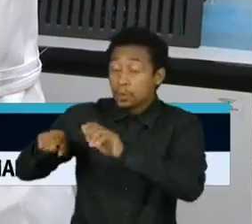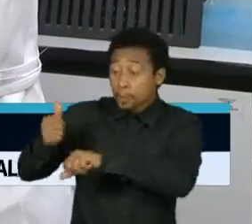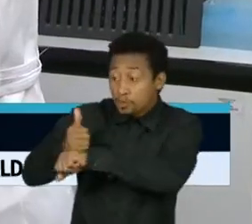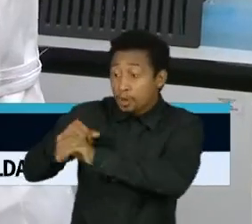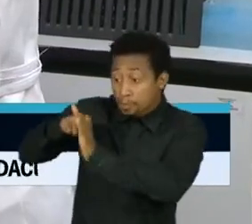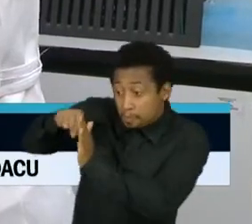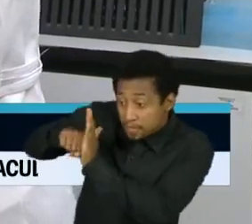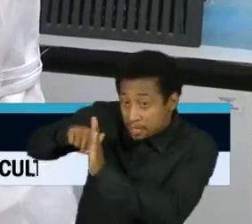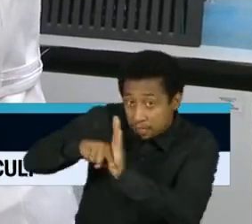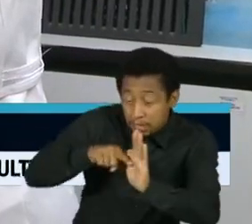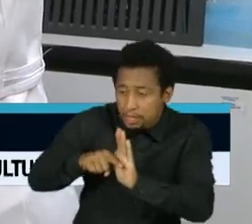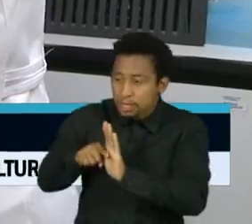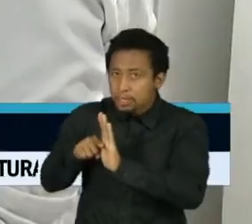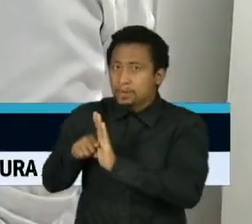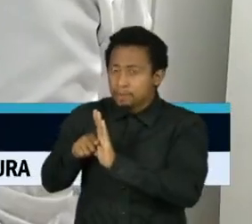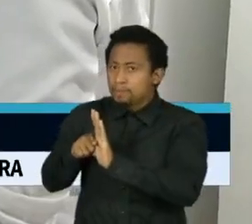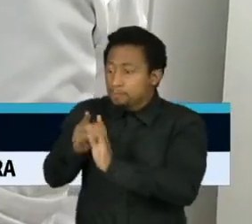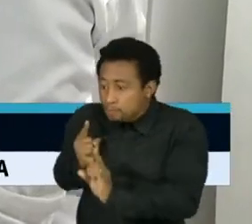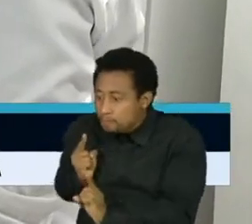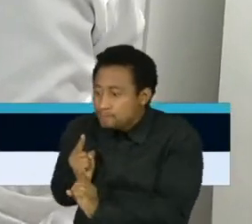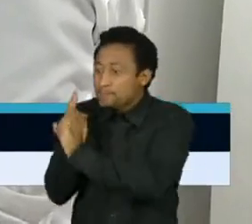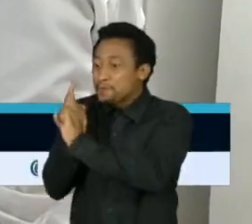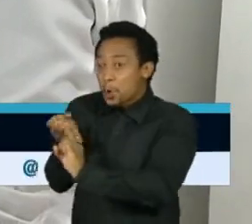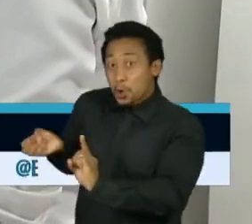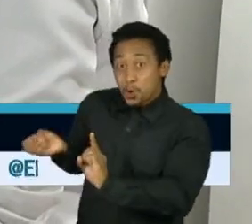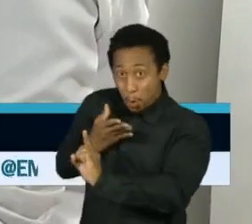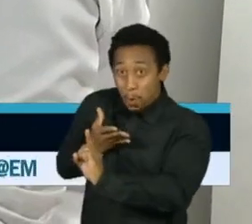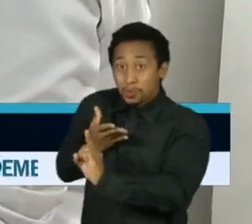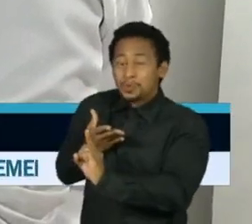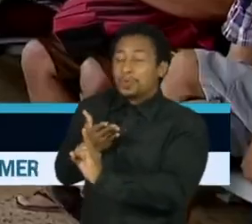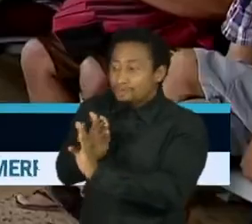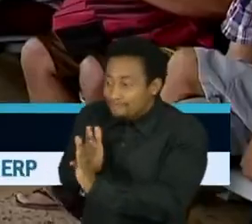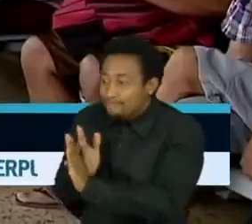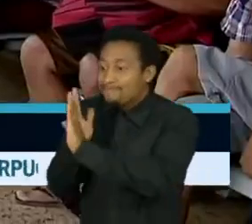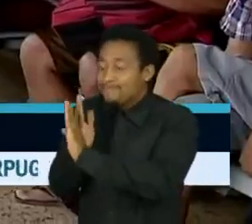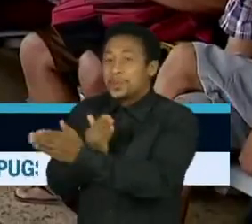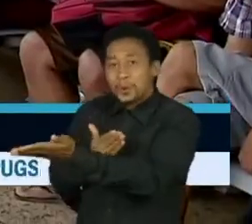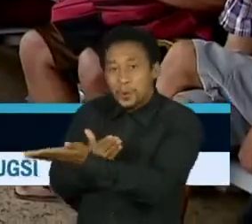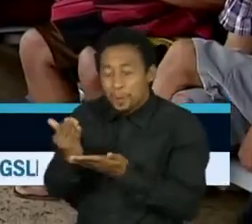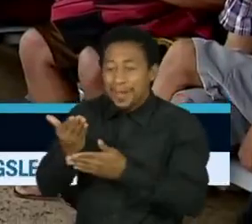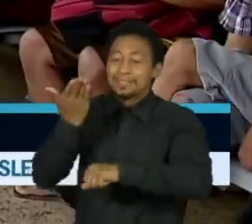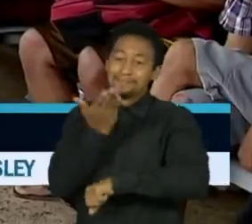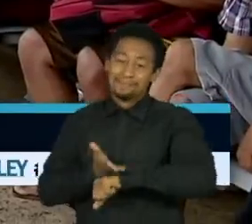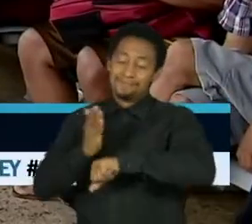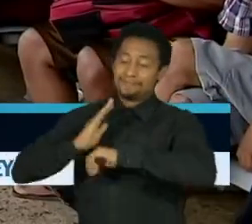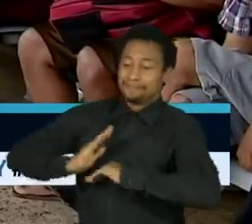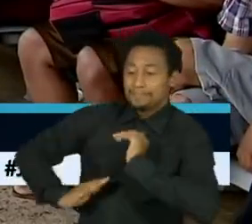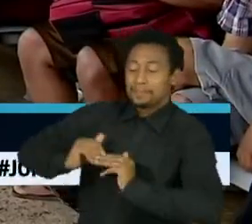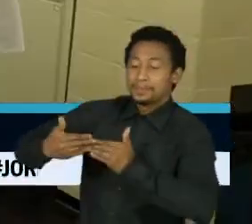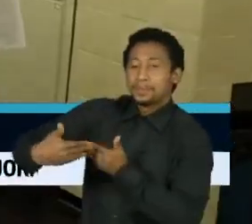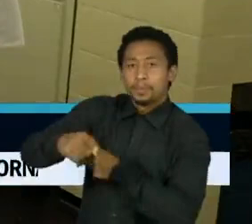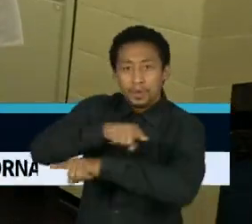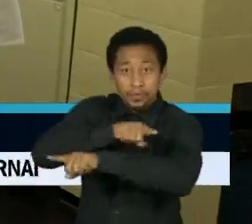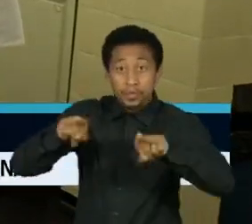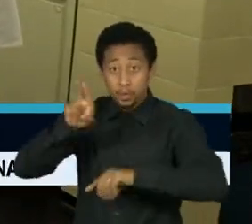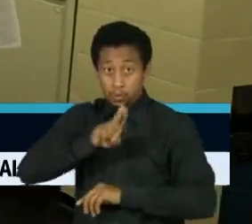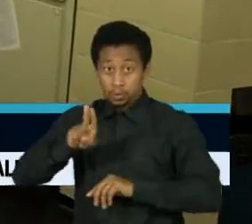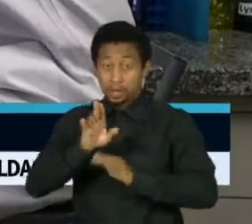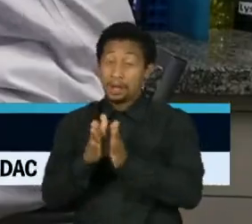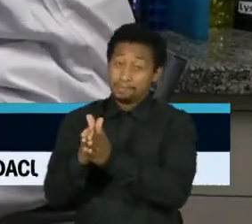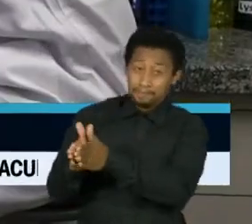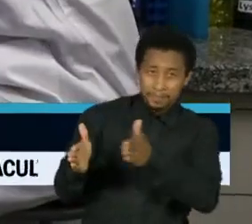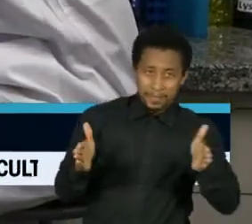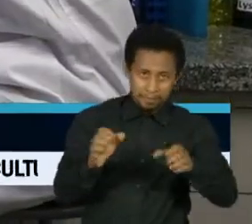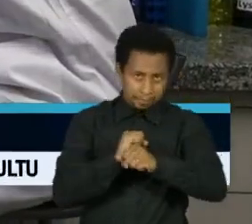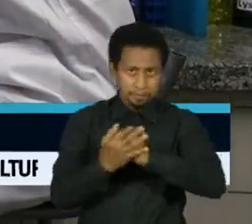Entender a utilização prática das pesquisas científicas nem sempre é fácil. Com a pandemia da Covid, foi possível compreender melhor